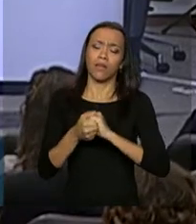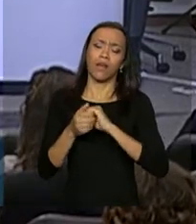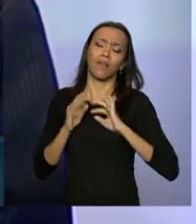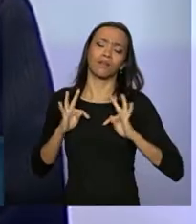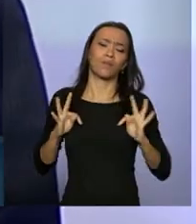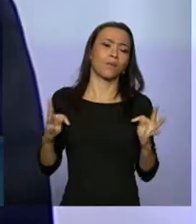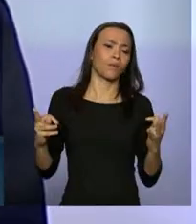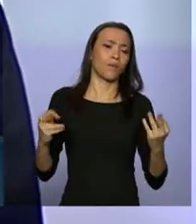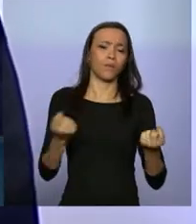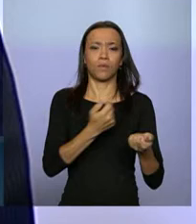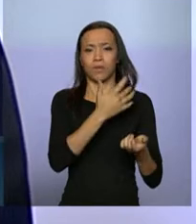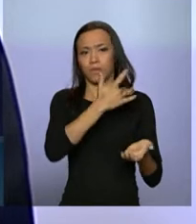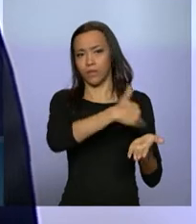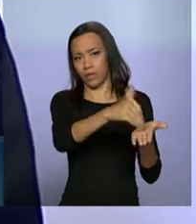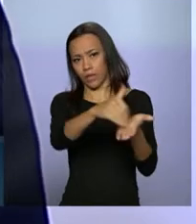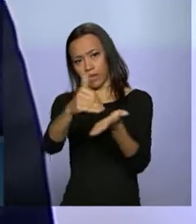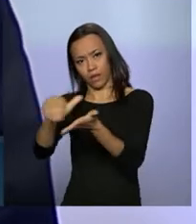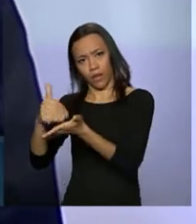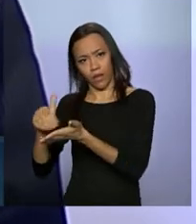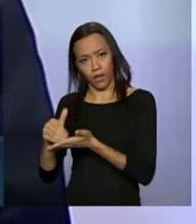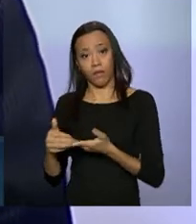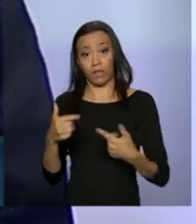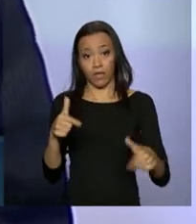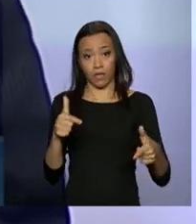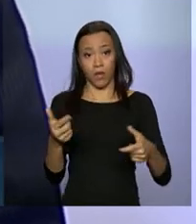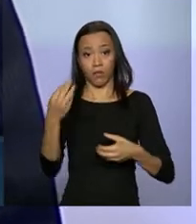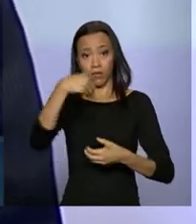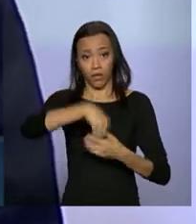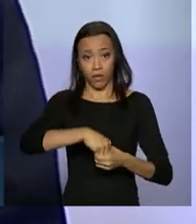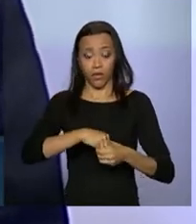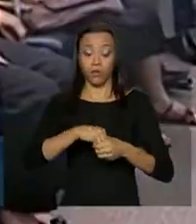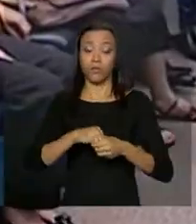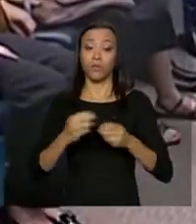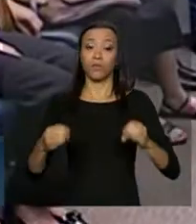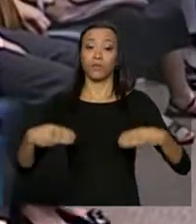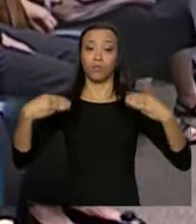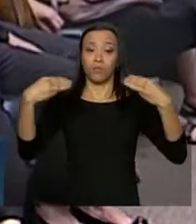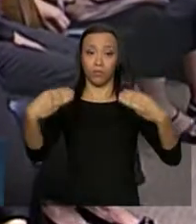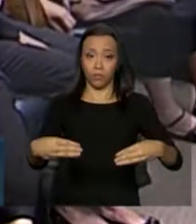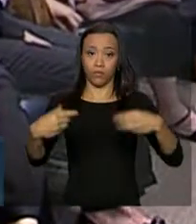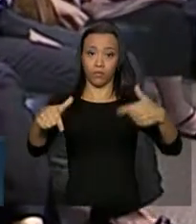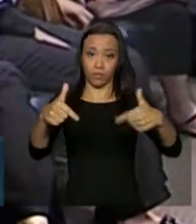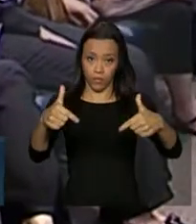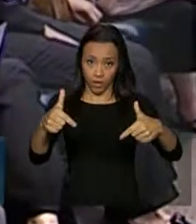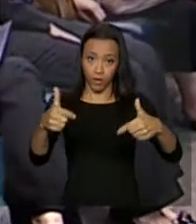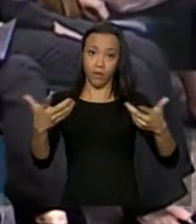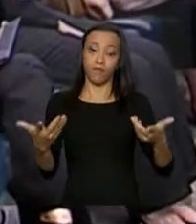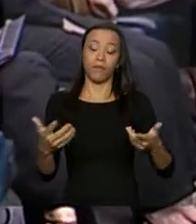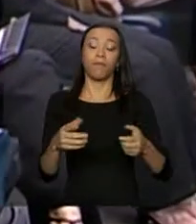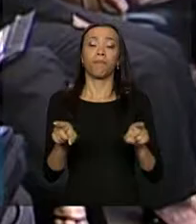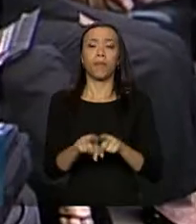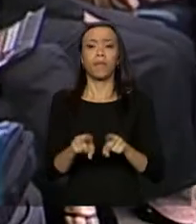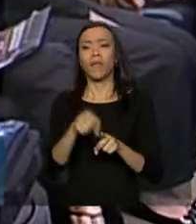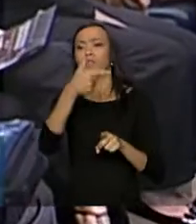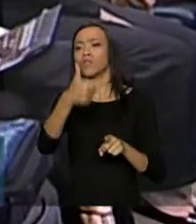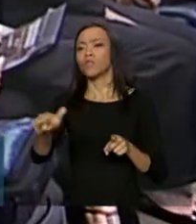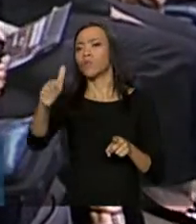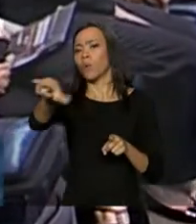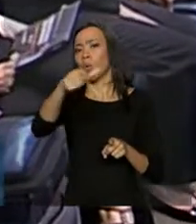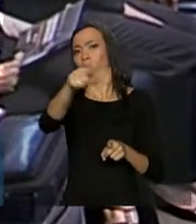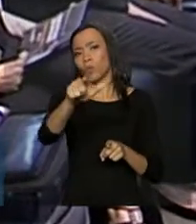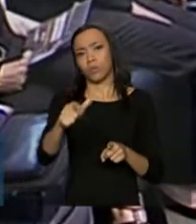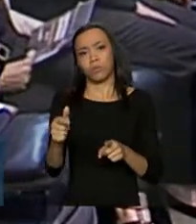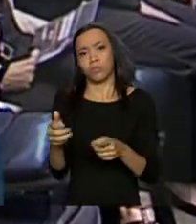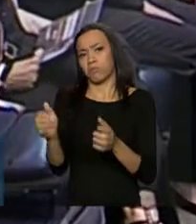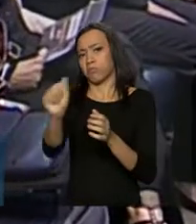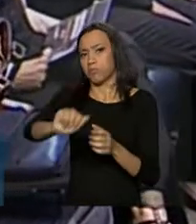secretários do Ministério do Trabalho e Emprego, saudar todas as entidades que prestigiam este